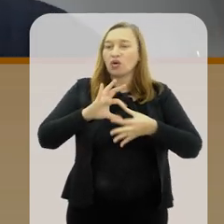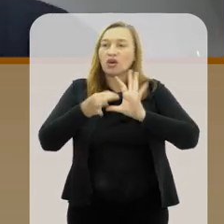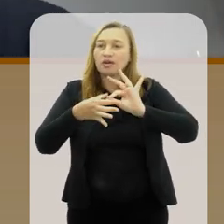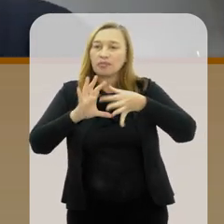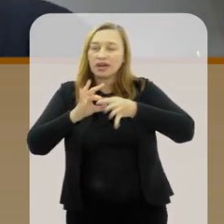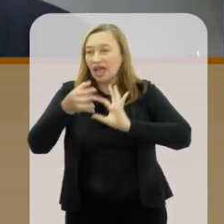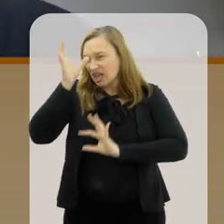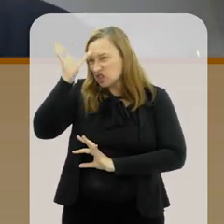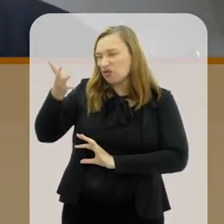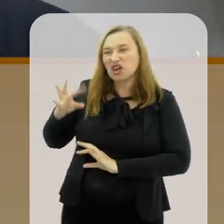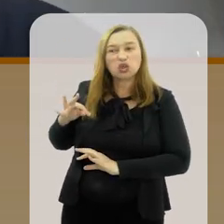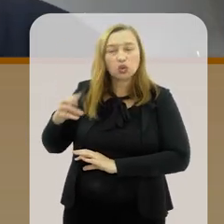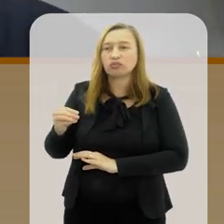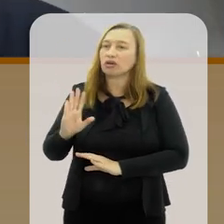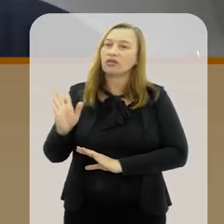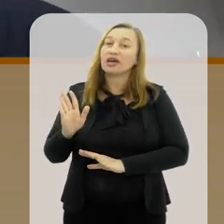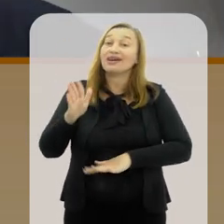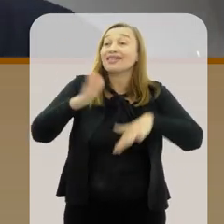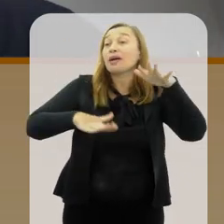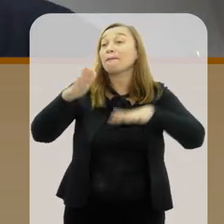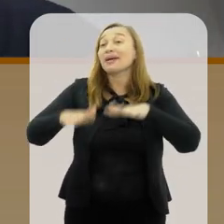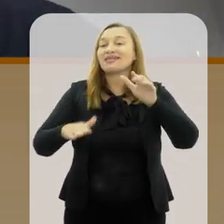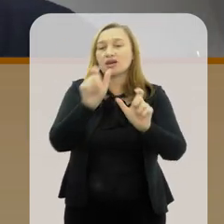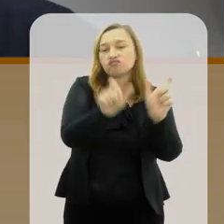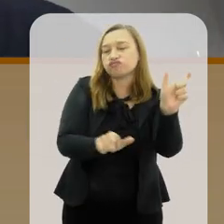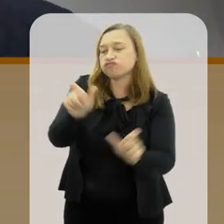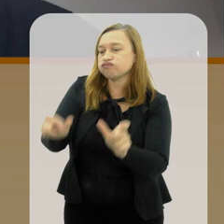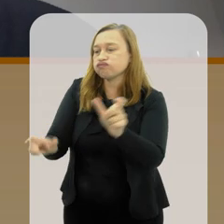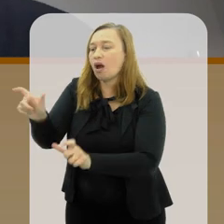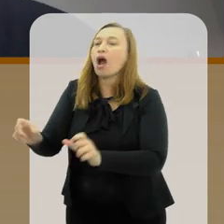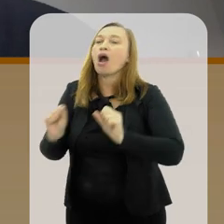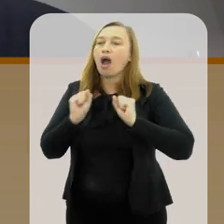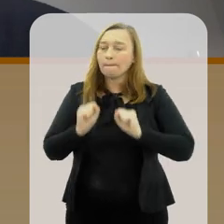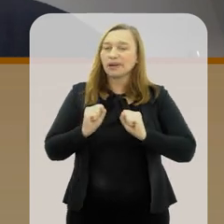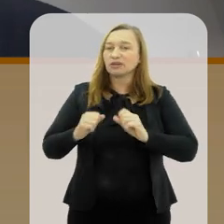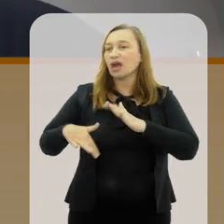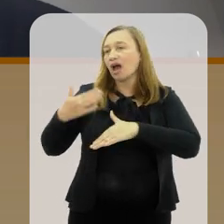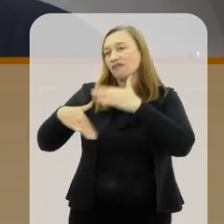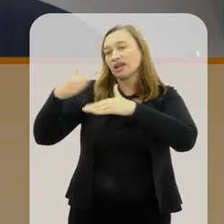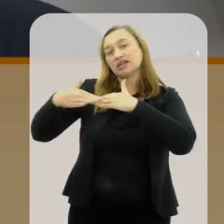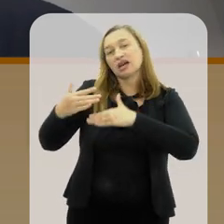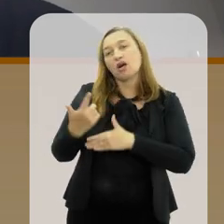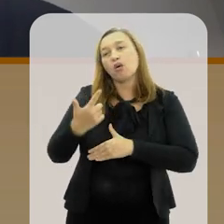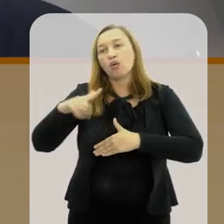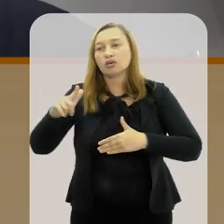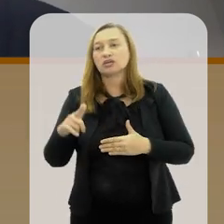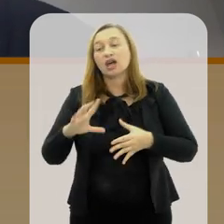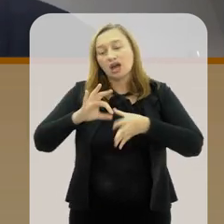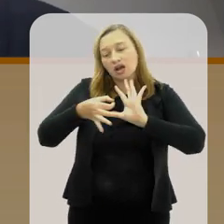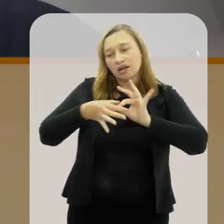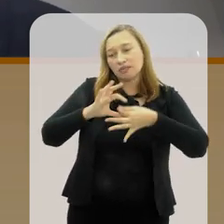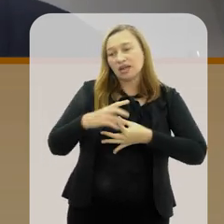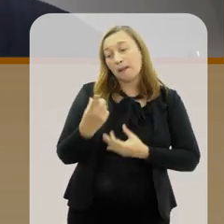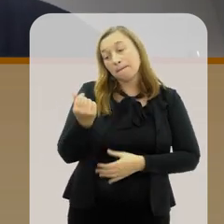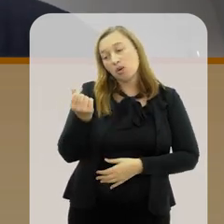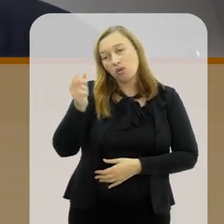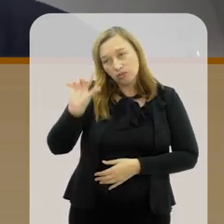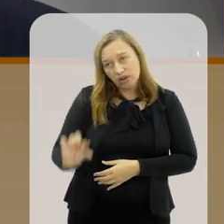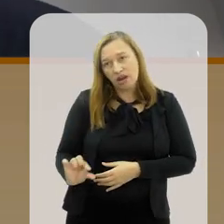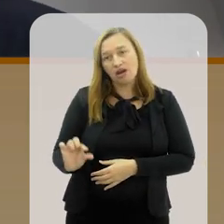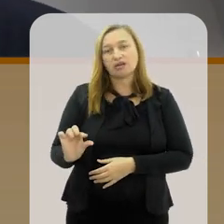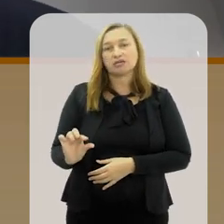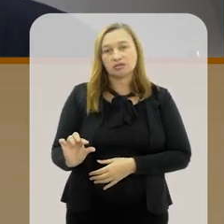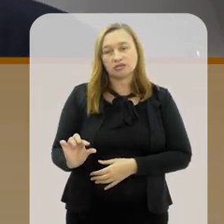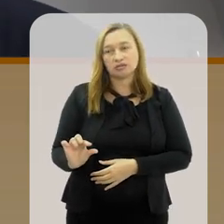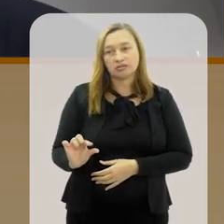eu disse que a Olimpíada é a solução pra todo mundo. Cada pessoa vai poder avançar de maneira ou outra. A Olimpíada é uma das maneiras mais